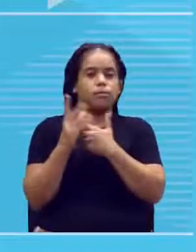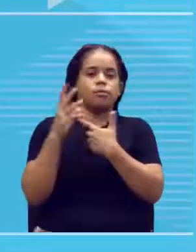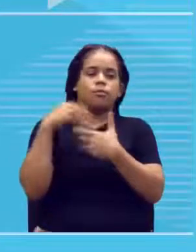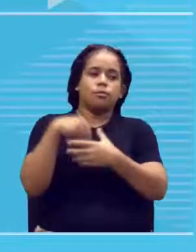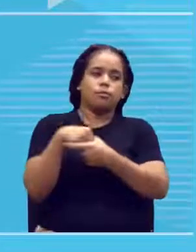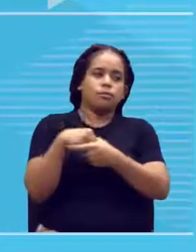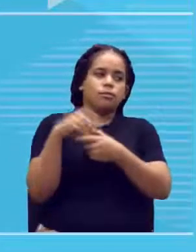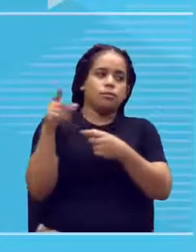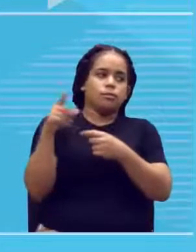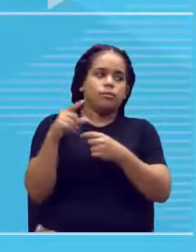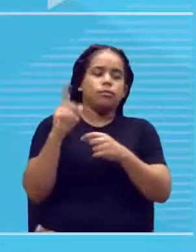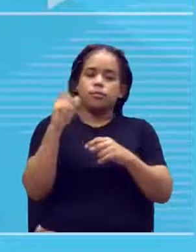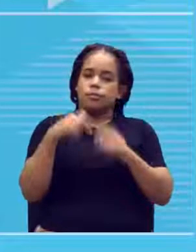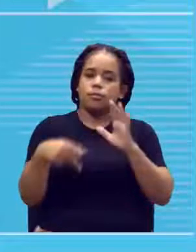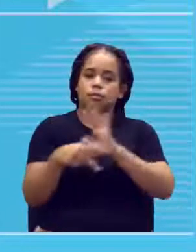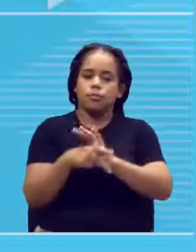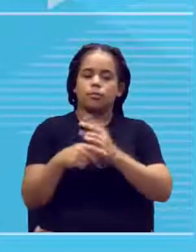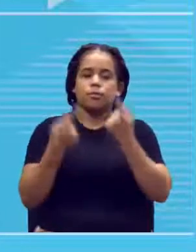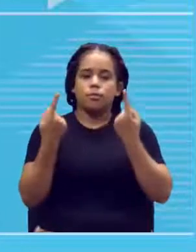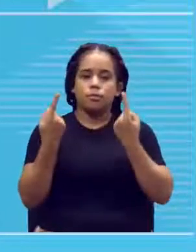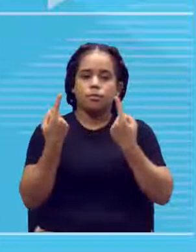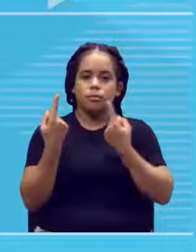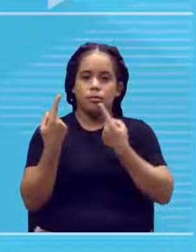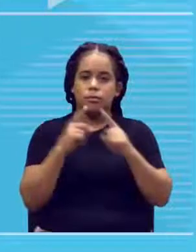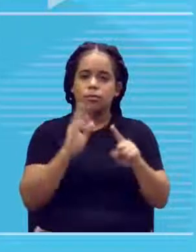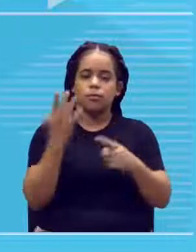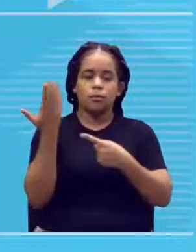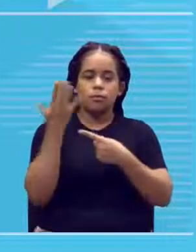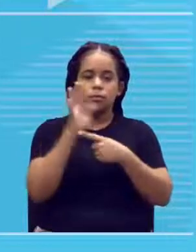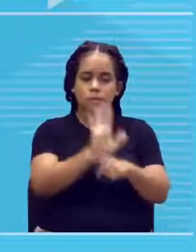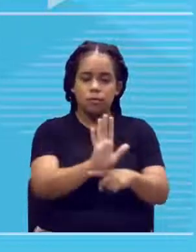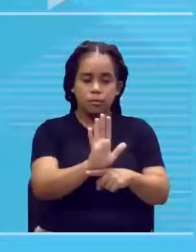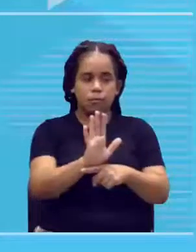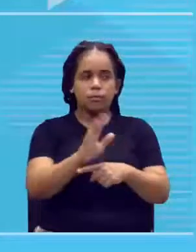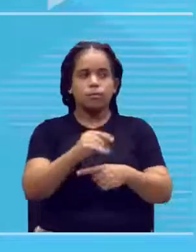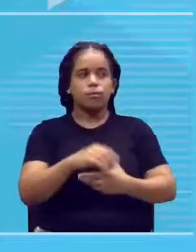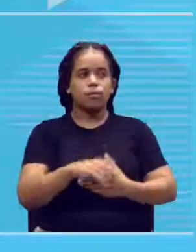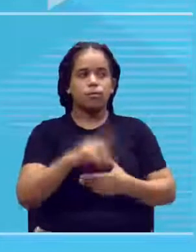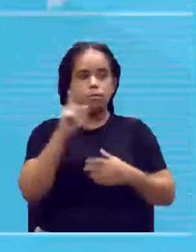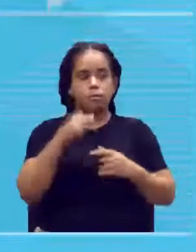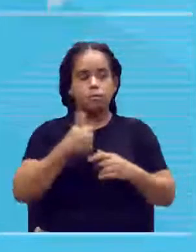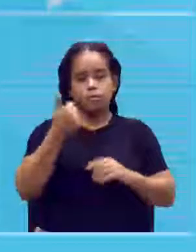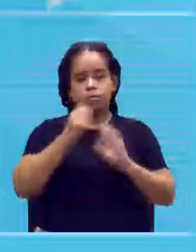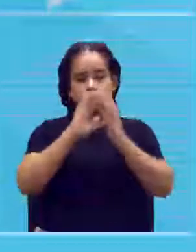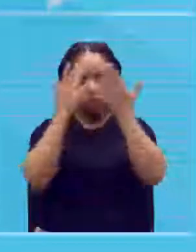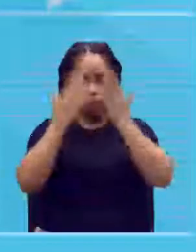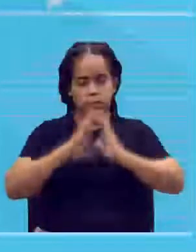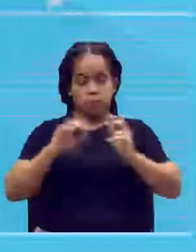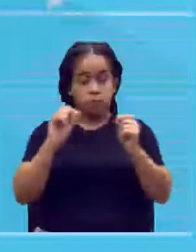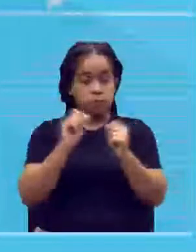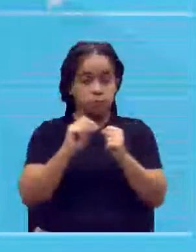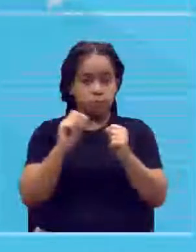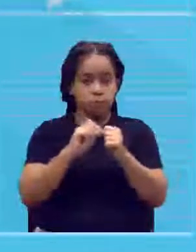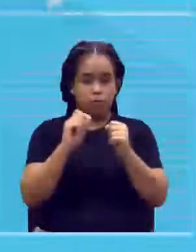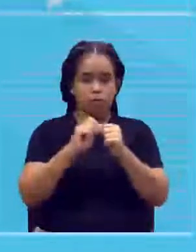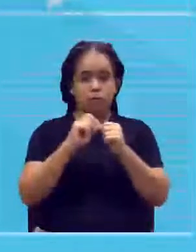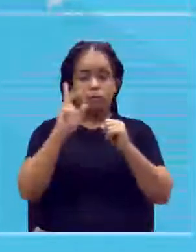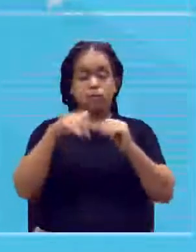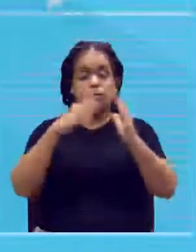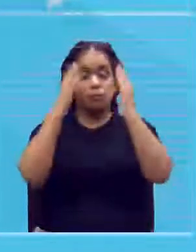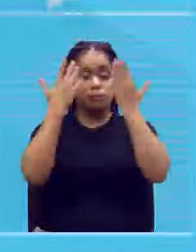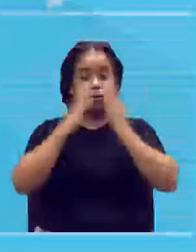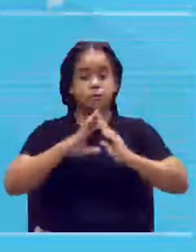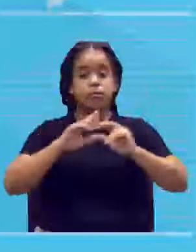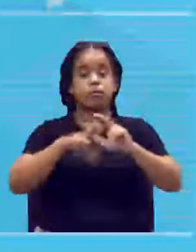tá? Algum gene recessivo nesse processo. Então, a primeira análise que a gente acaba fazendo é essa. Por isso que eu estou